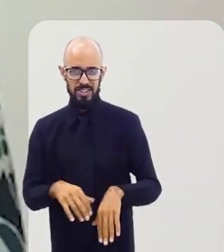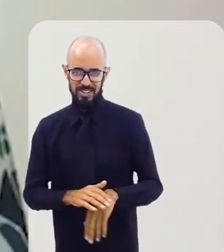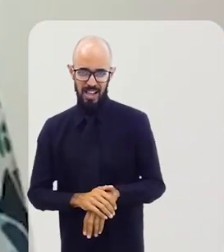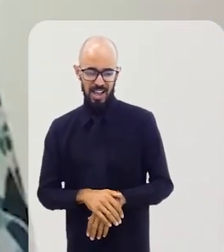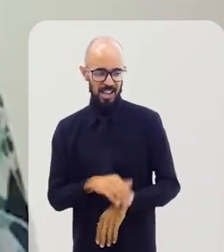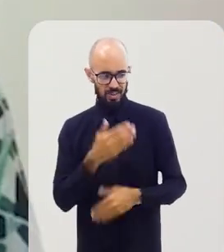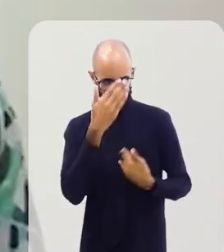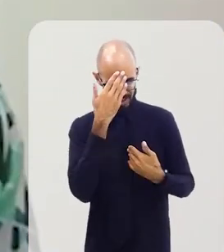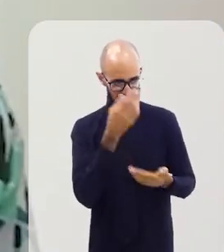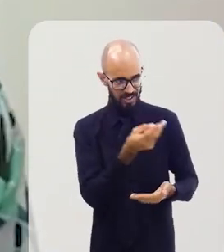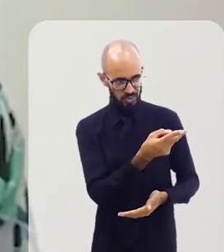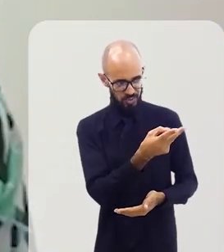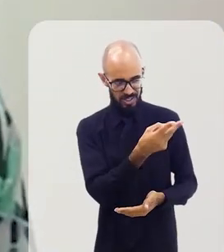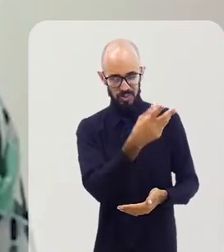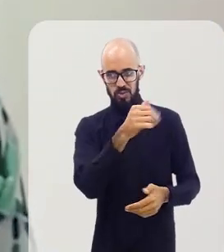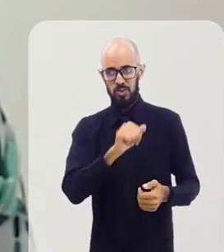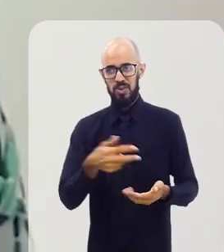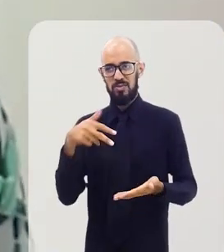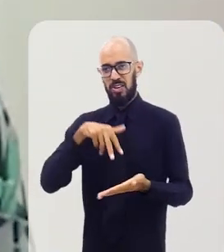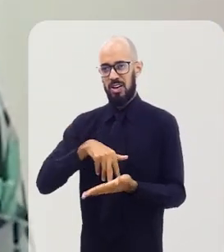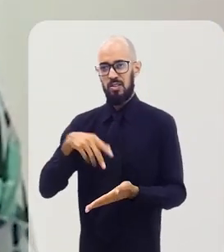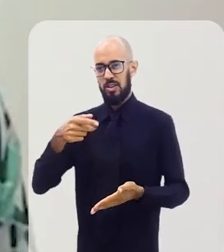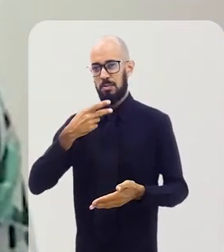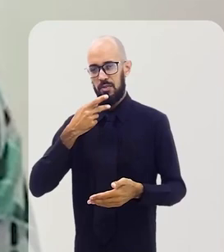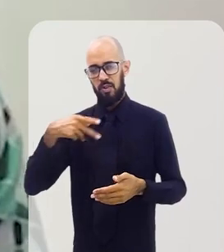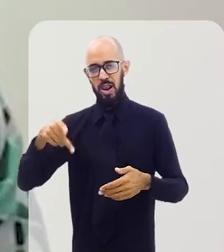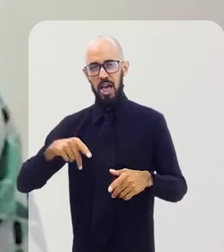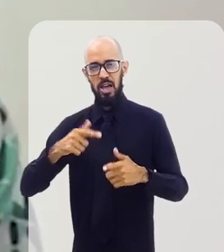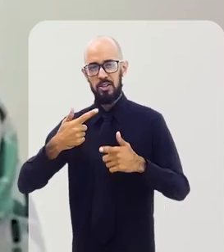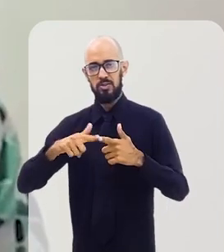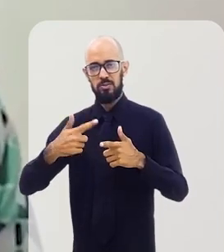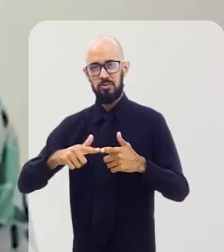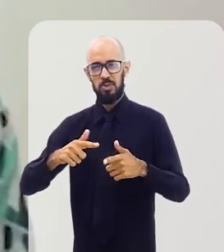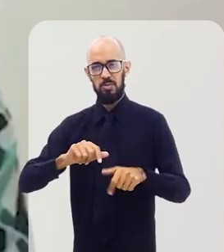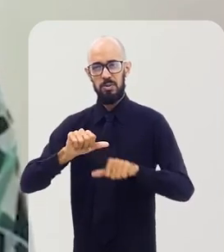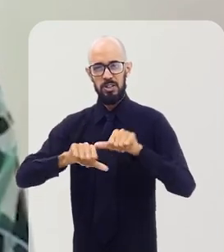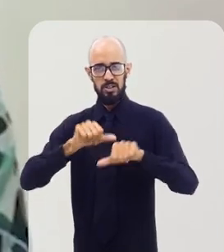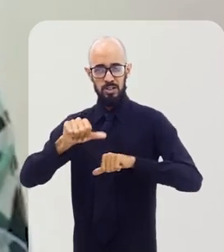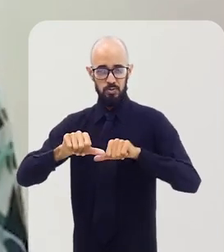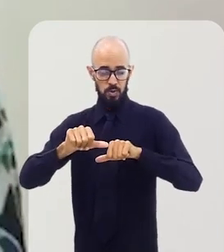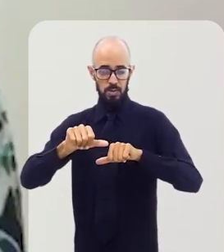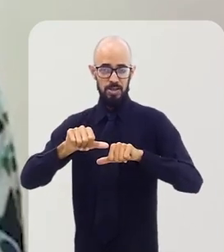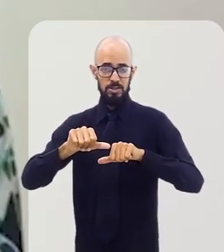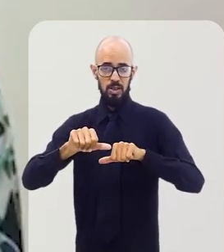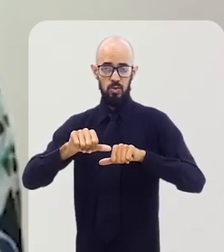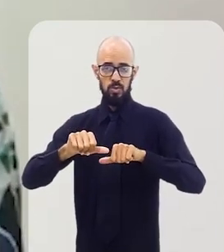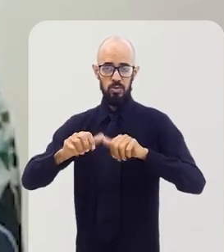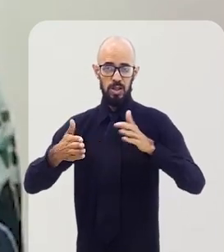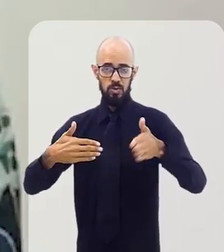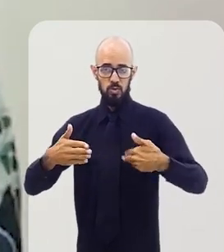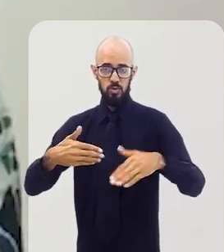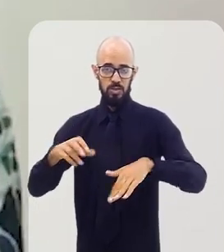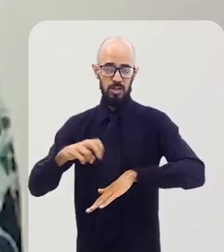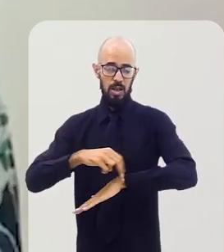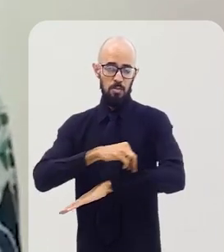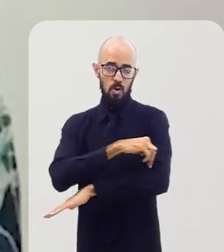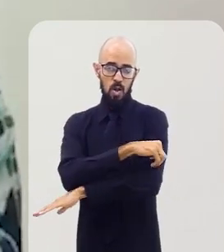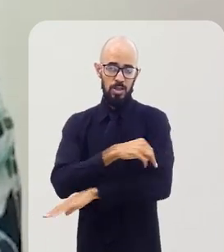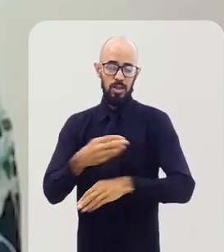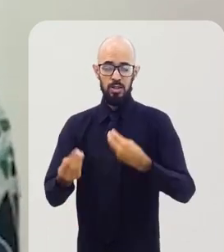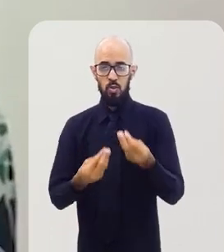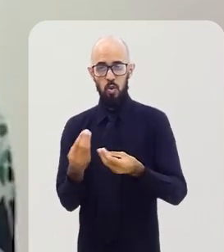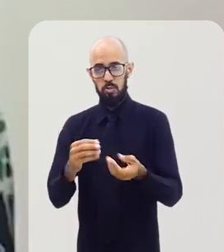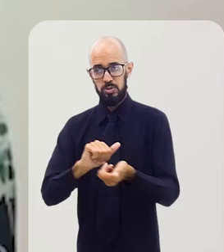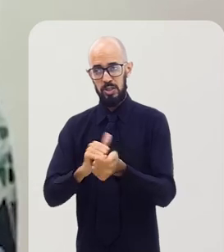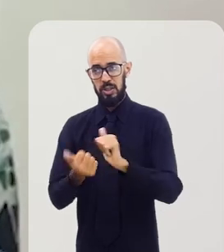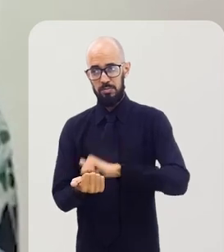agradeço a Isabela e a Camila que estiveram aqui com a gente falando sobre essa questão das transformações que estão acontecendo na indústria da moda e